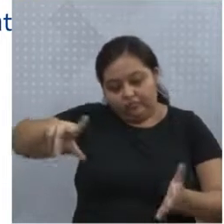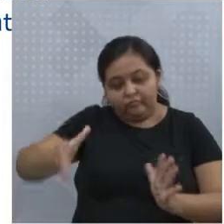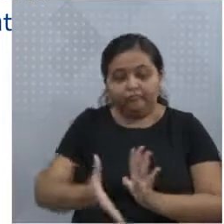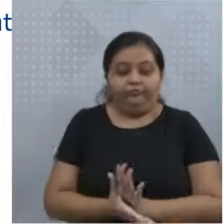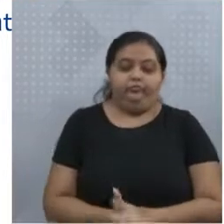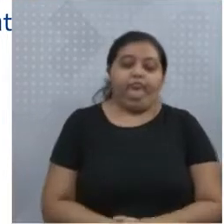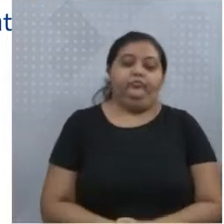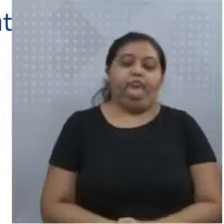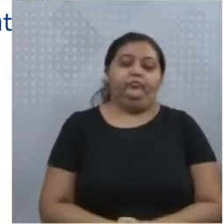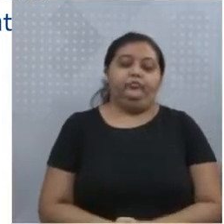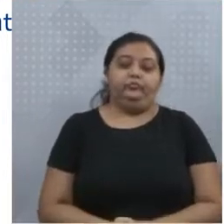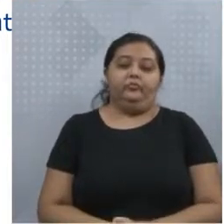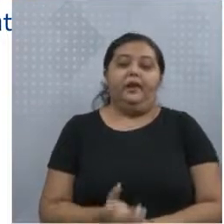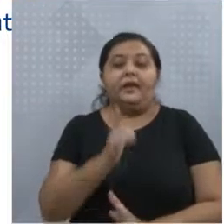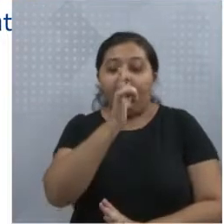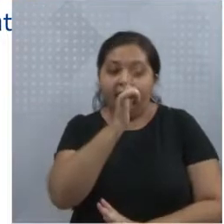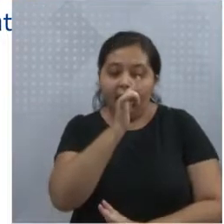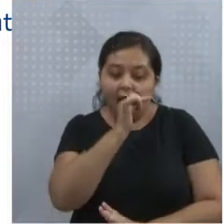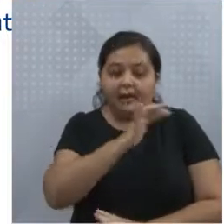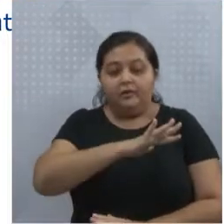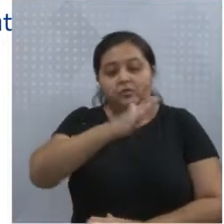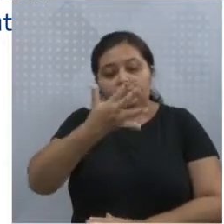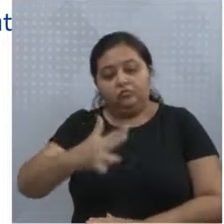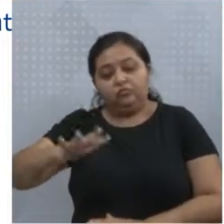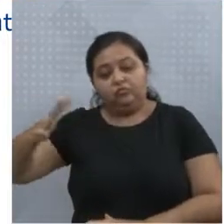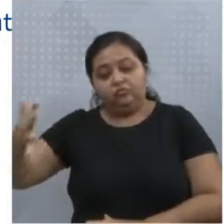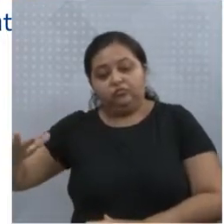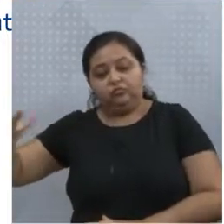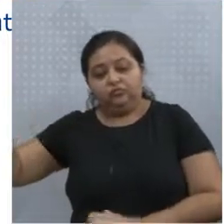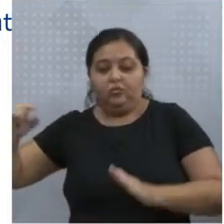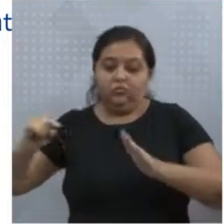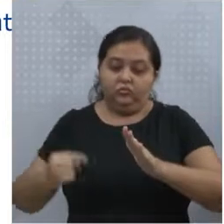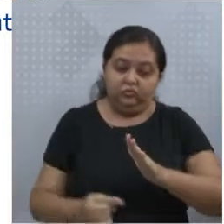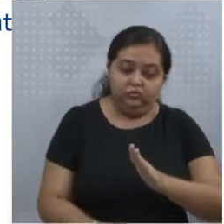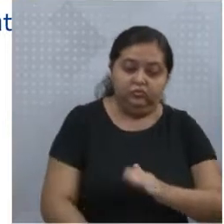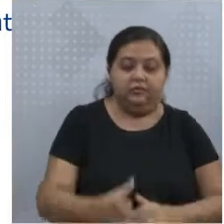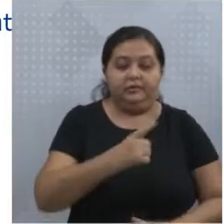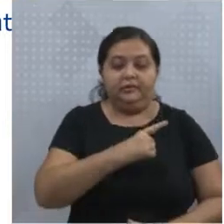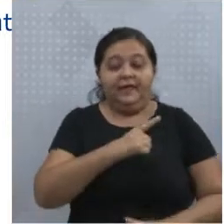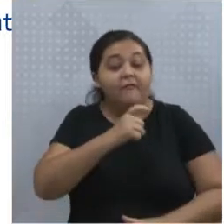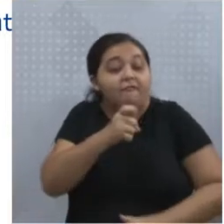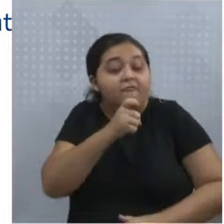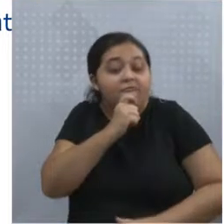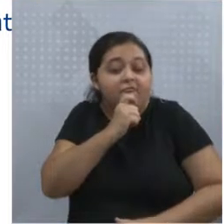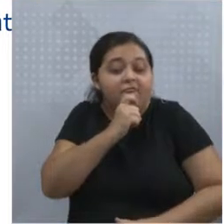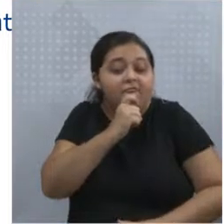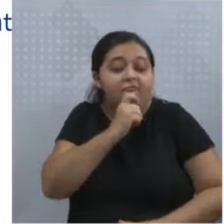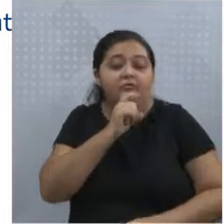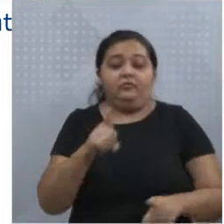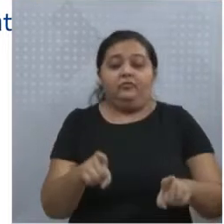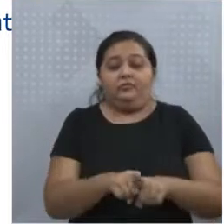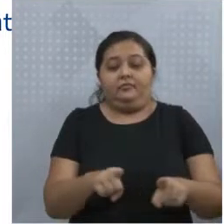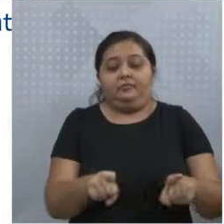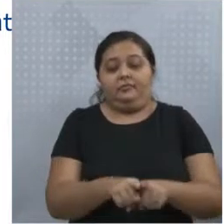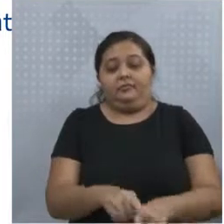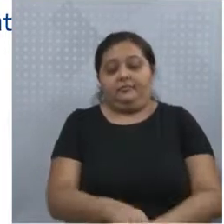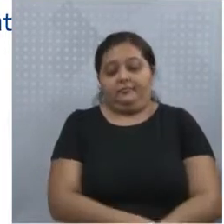oceânicas, como é o caso dos oceanos, mares e as geleiras, tá certo?